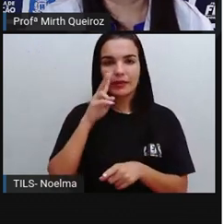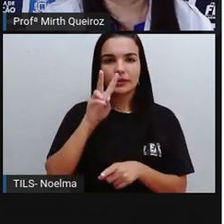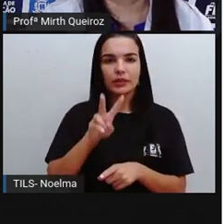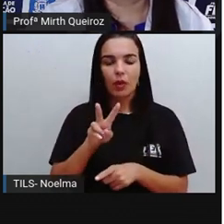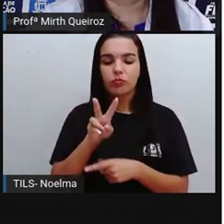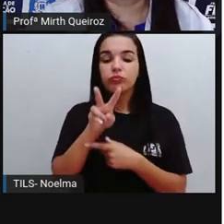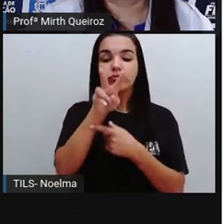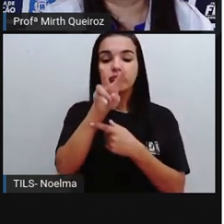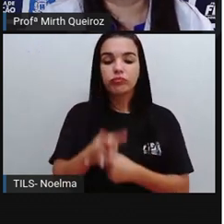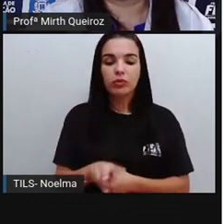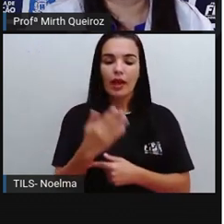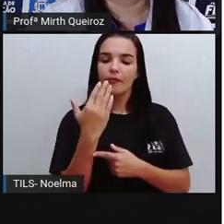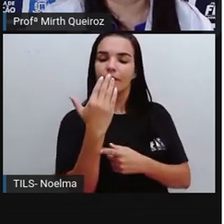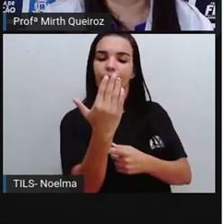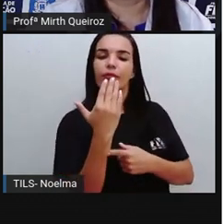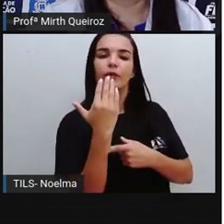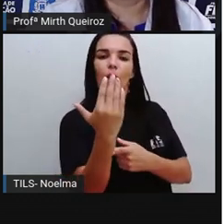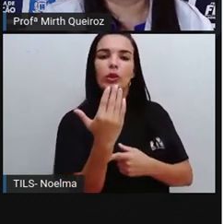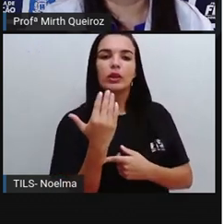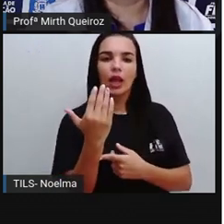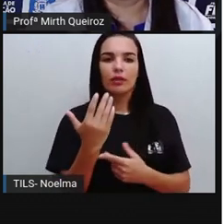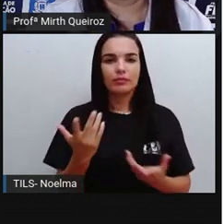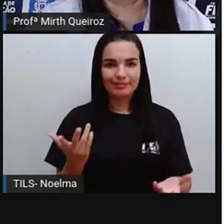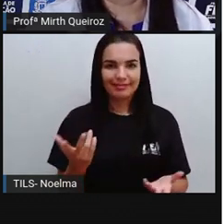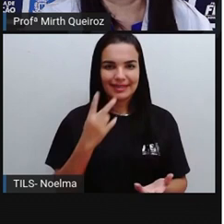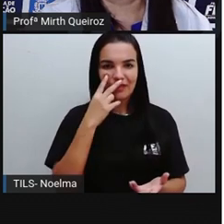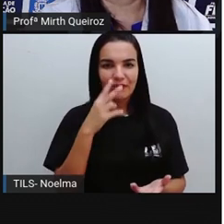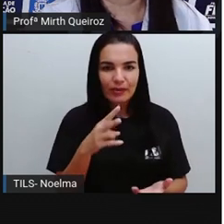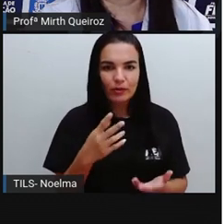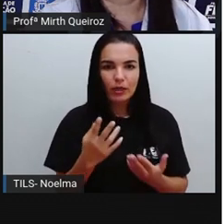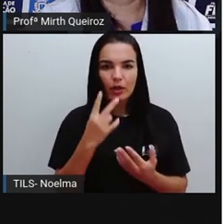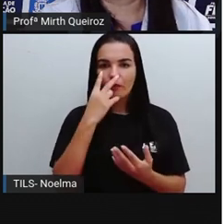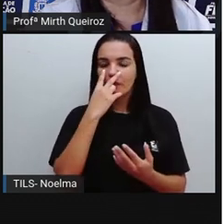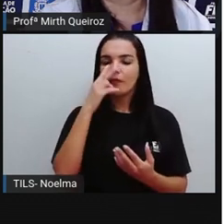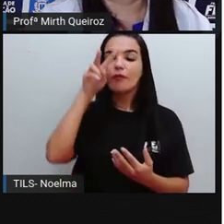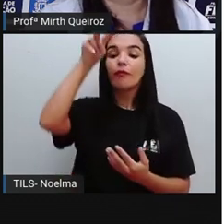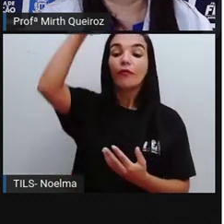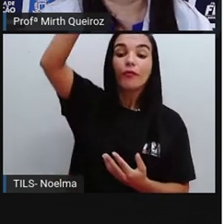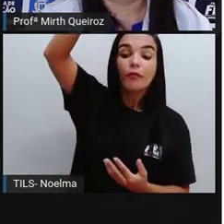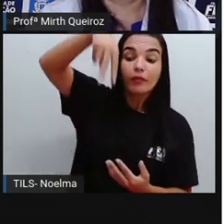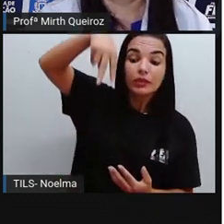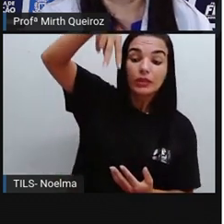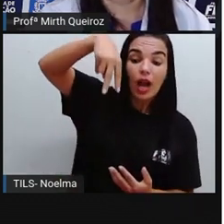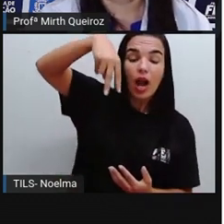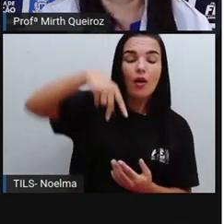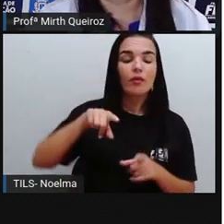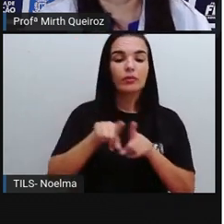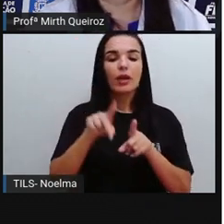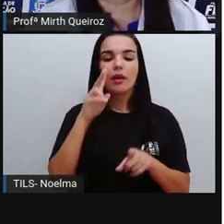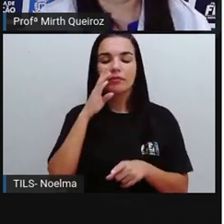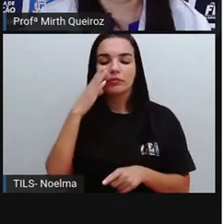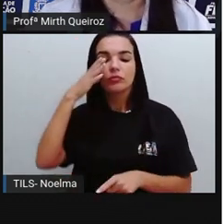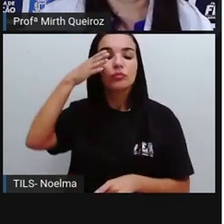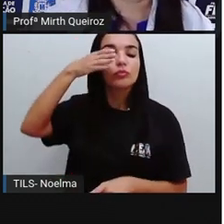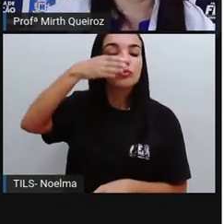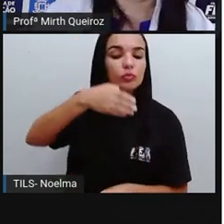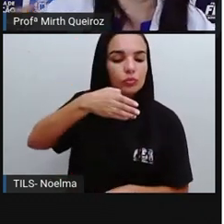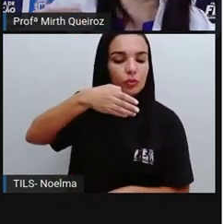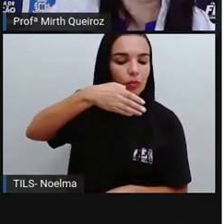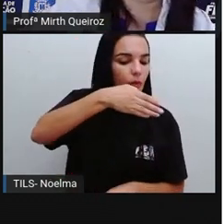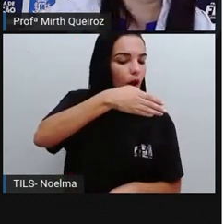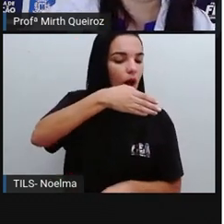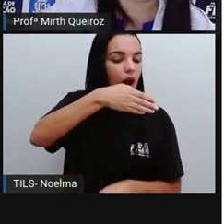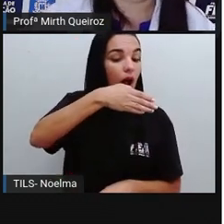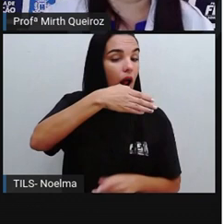na visão frontal. Frontal, frente, visão vertical é de cima e a visão oblíqua é de